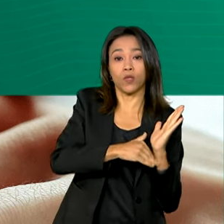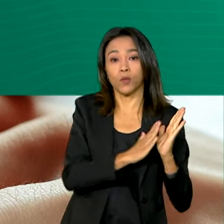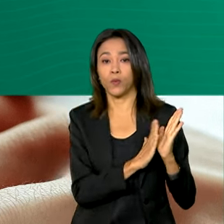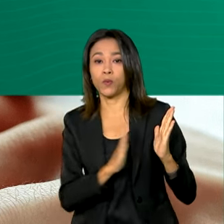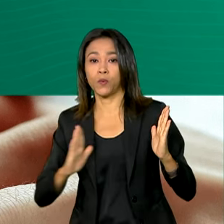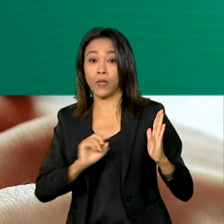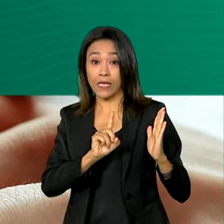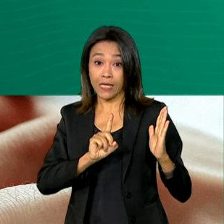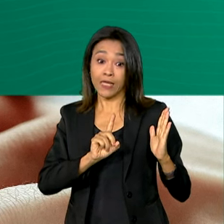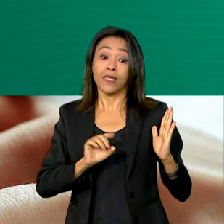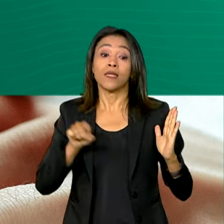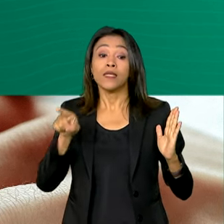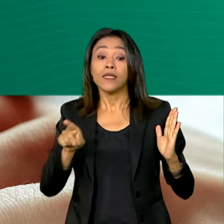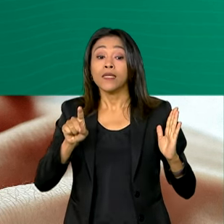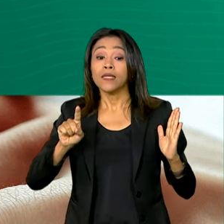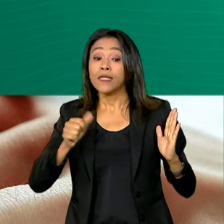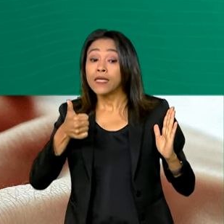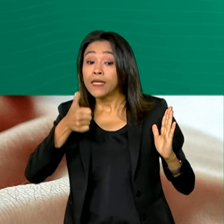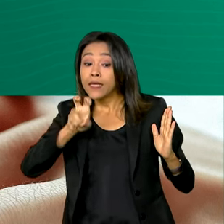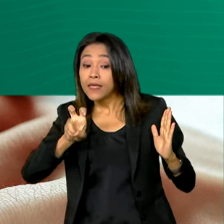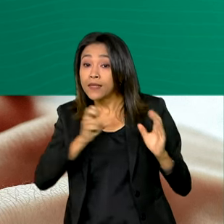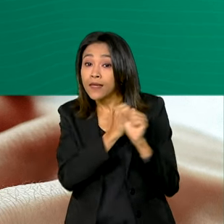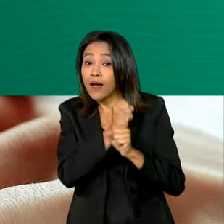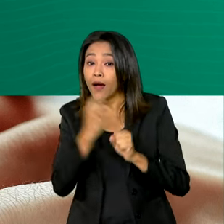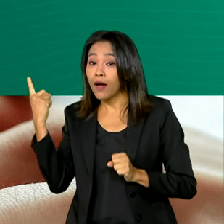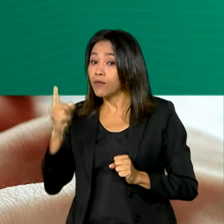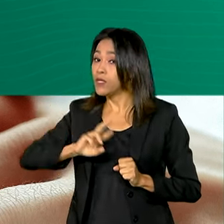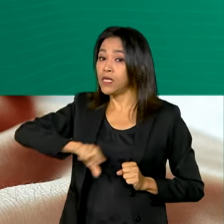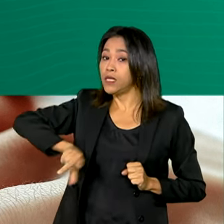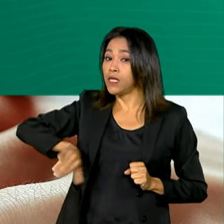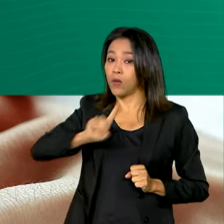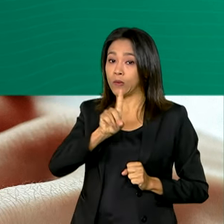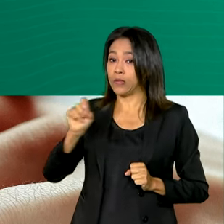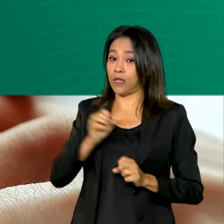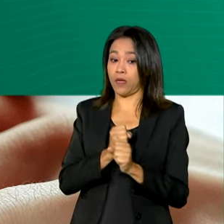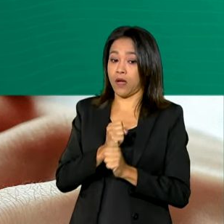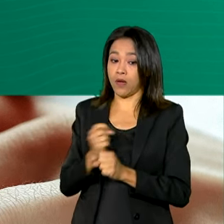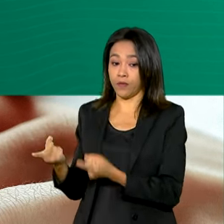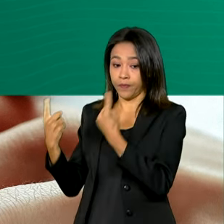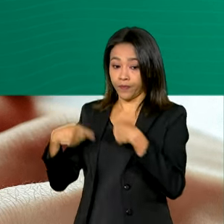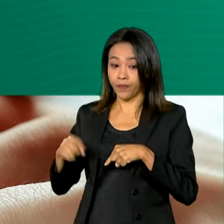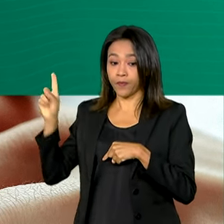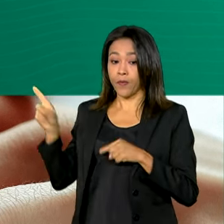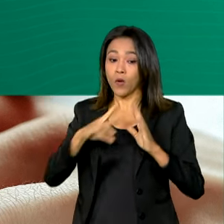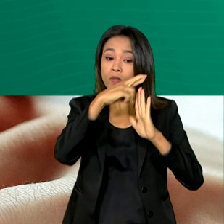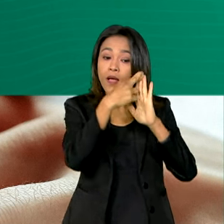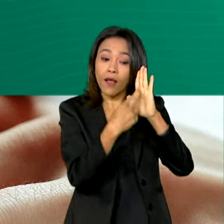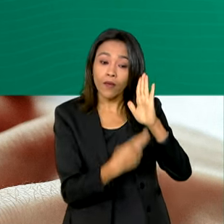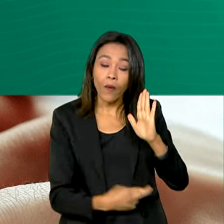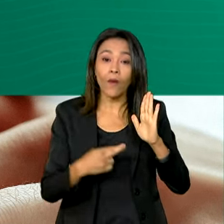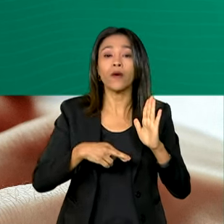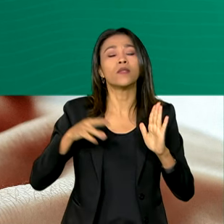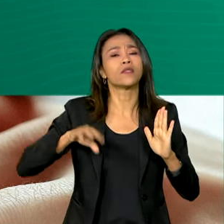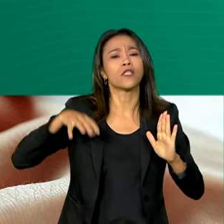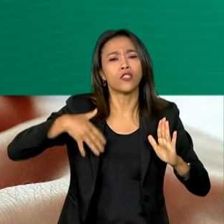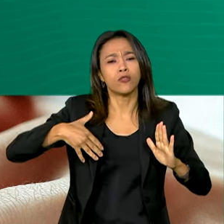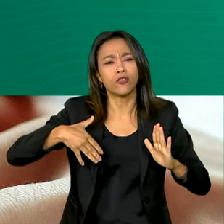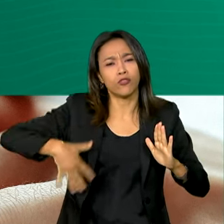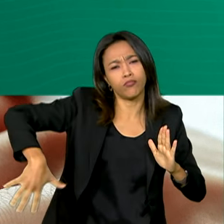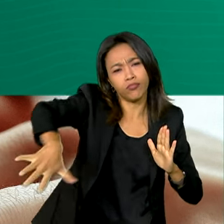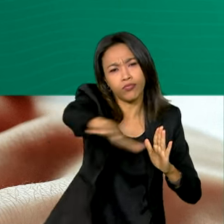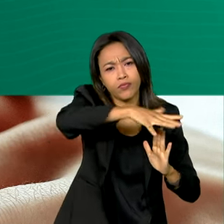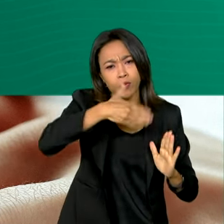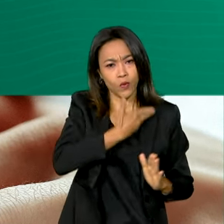em vez de 100 anos. Também fica estabelecido que os relatórios anuais produzidos pelos órgãos da administração federal